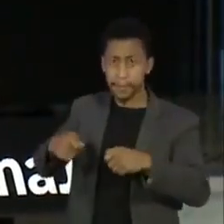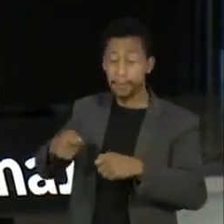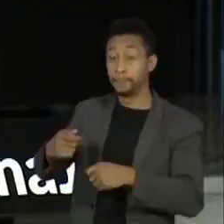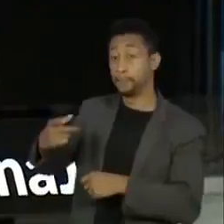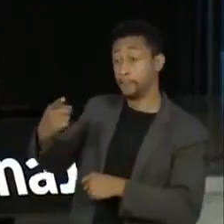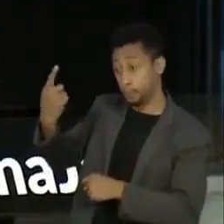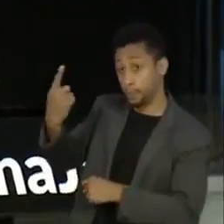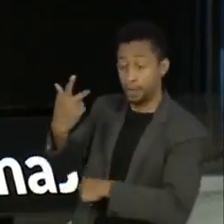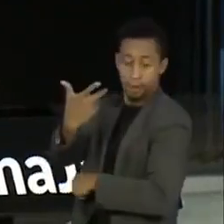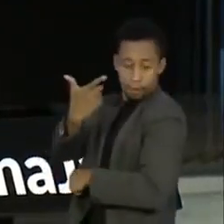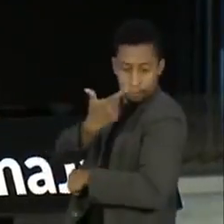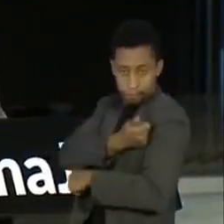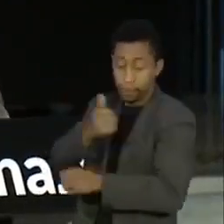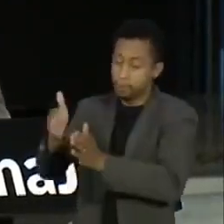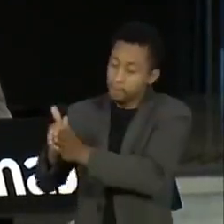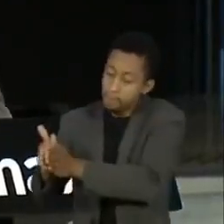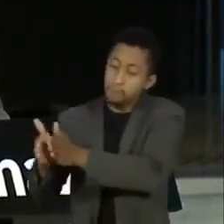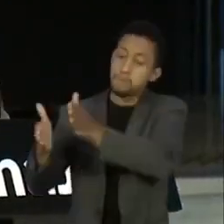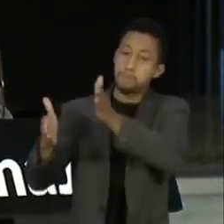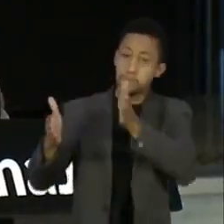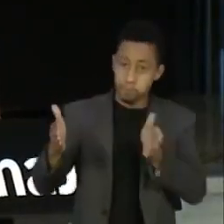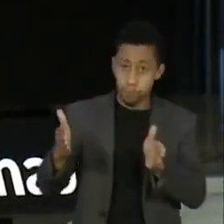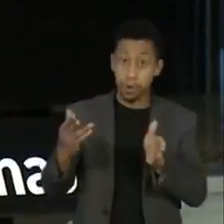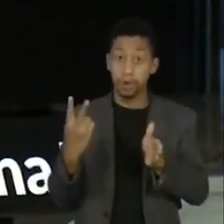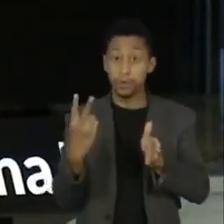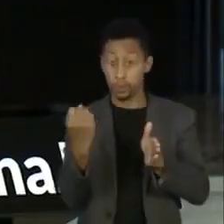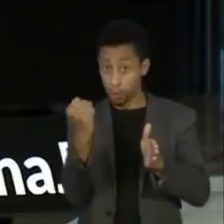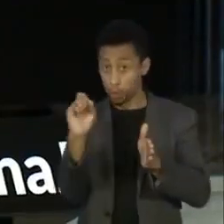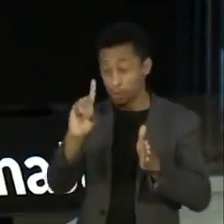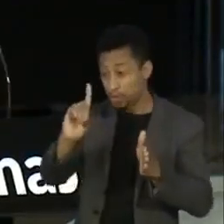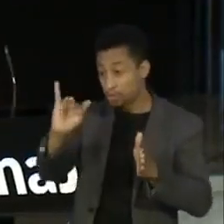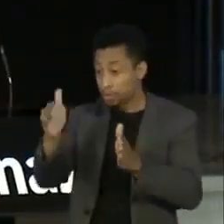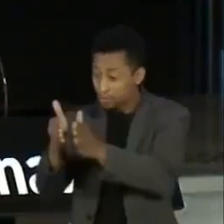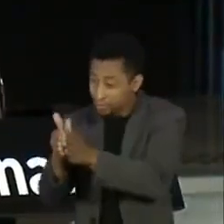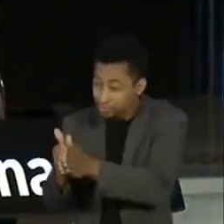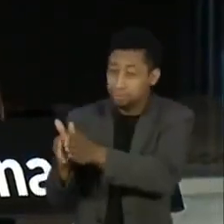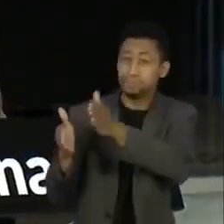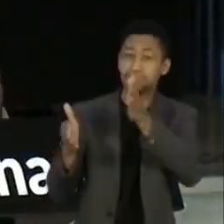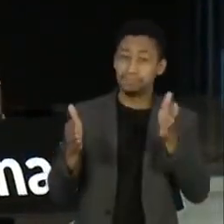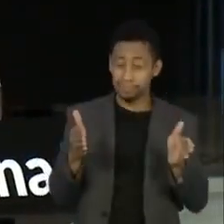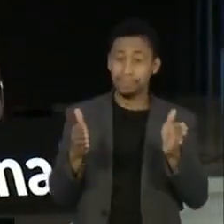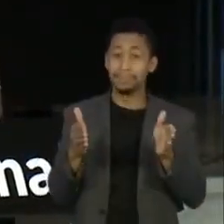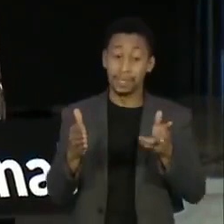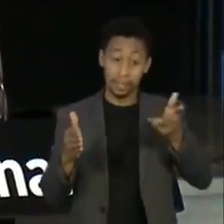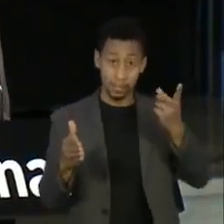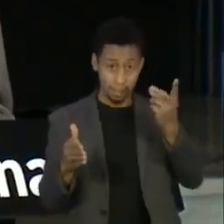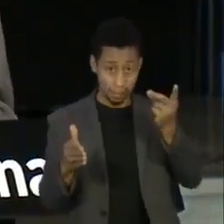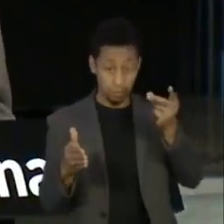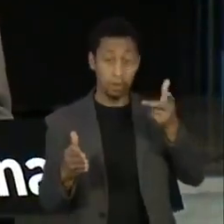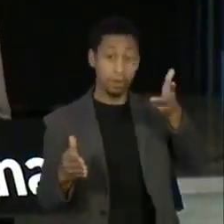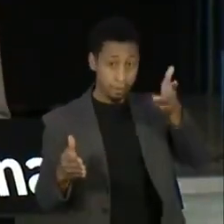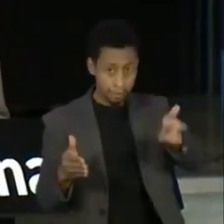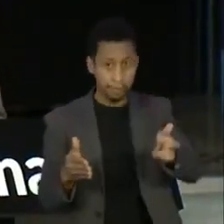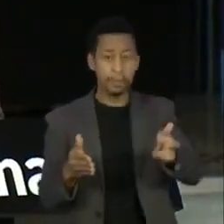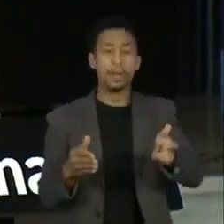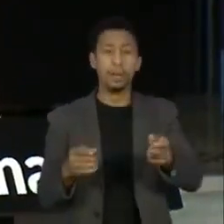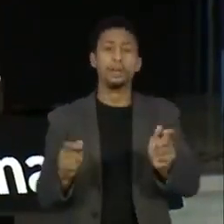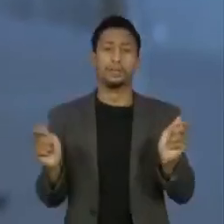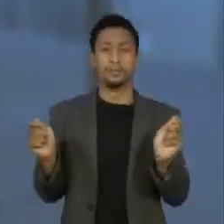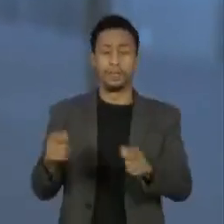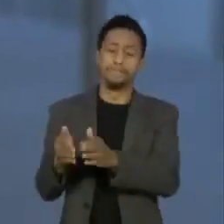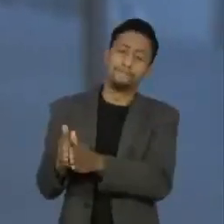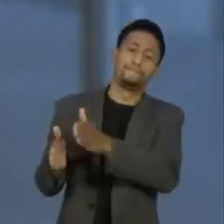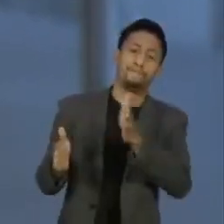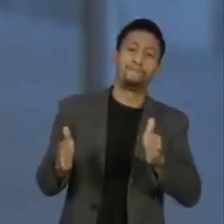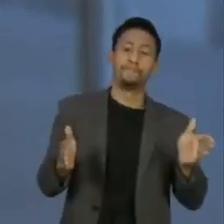em uma data posterior aos 28 dias, seja até mais eficaz do que aos 28